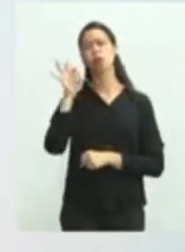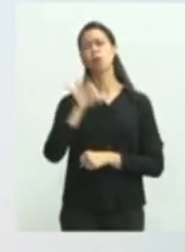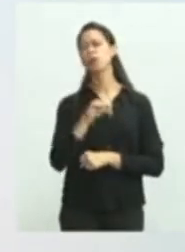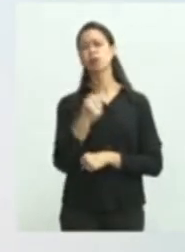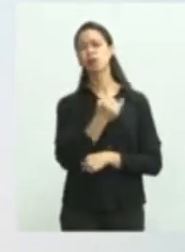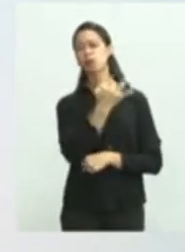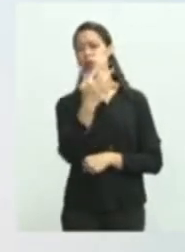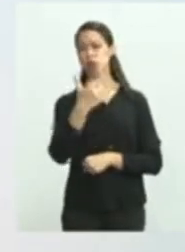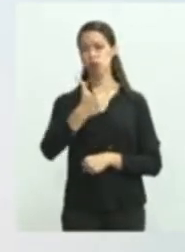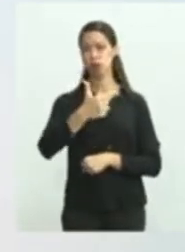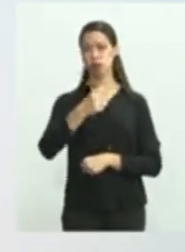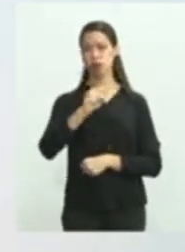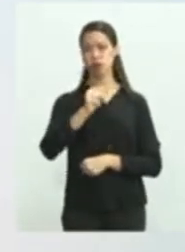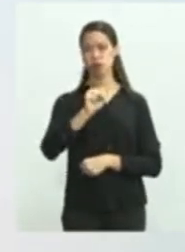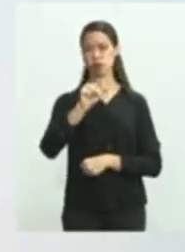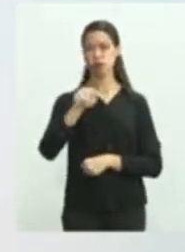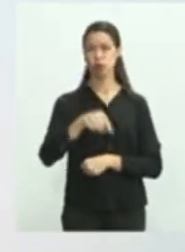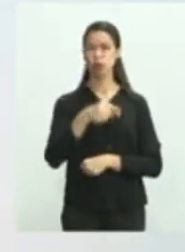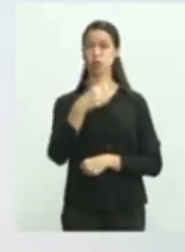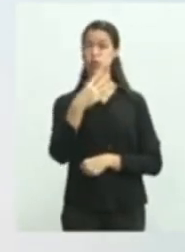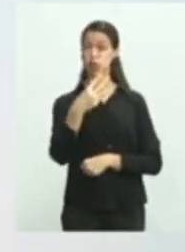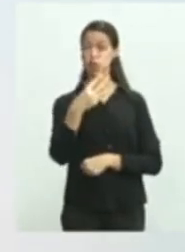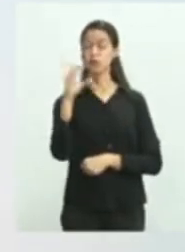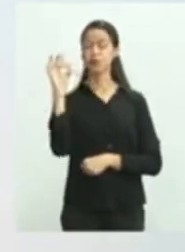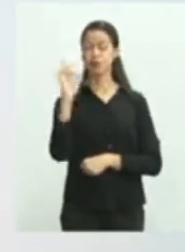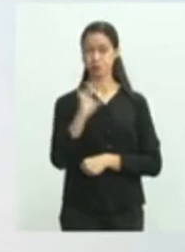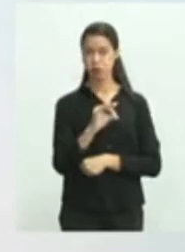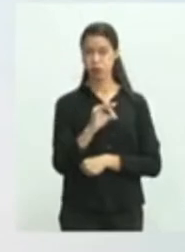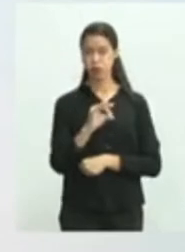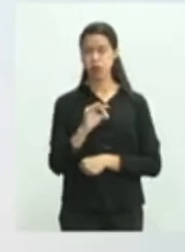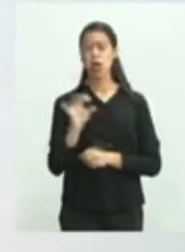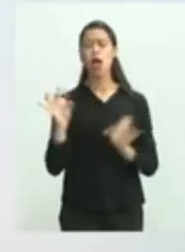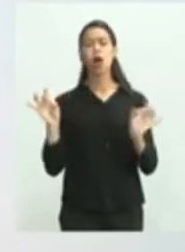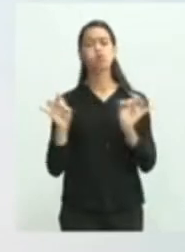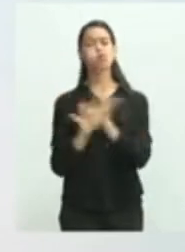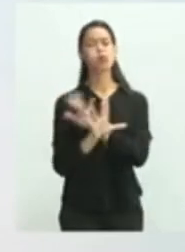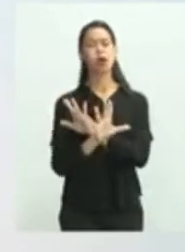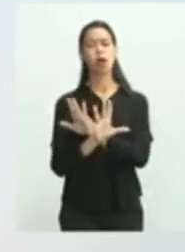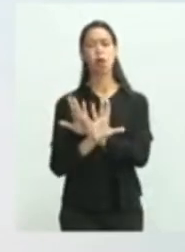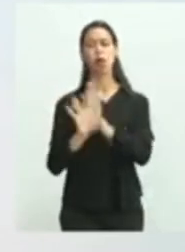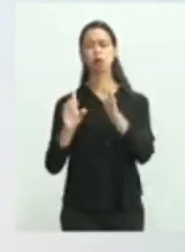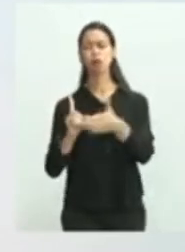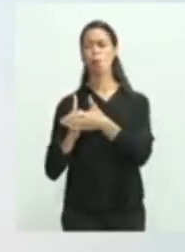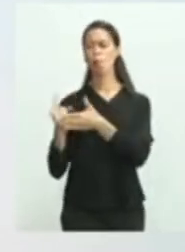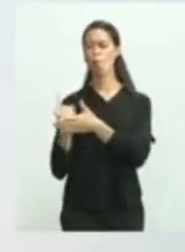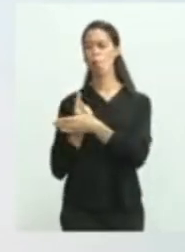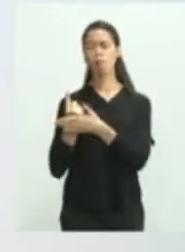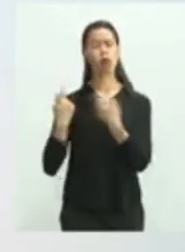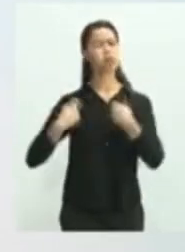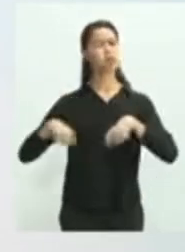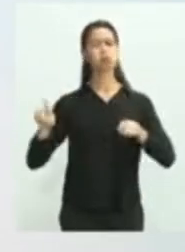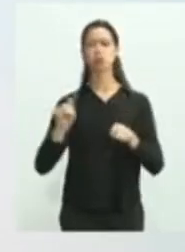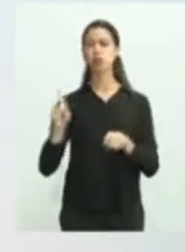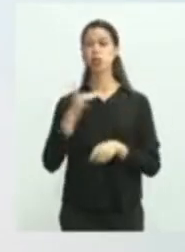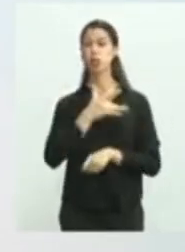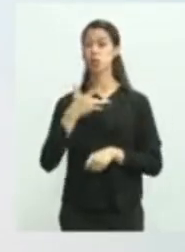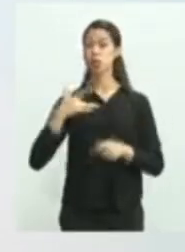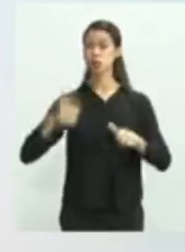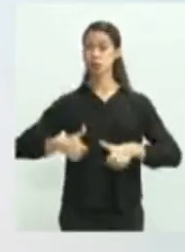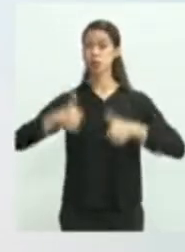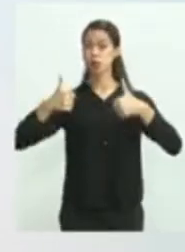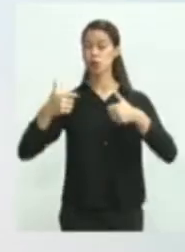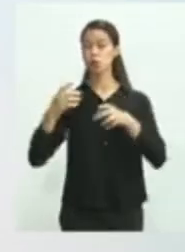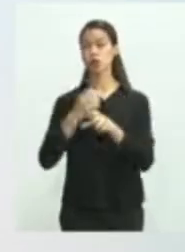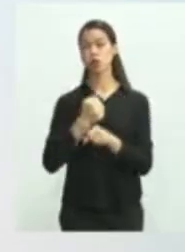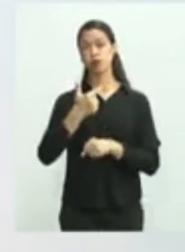28,3%. Finalizou a quarentena e está sem sintomas, 29 casos, 48